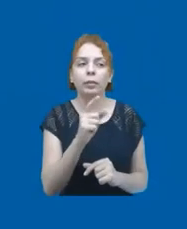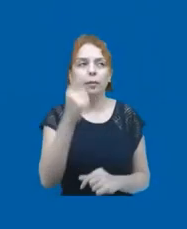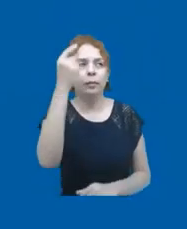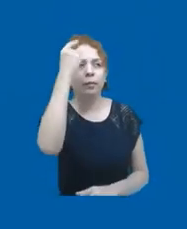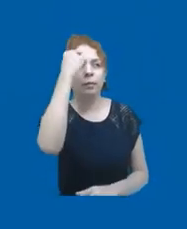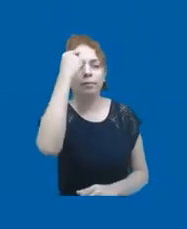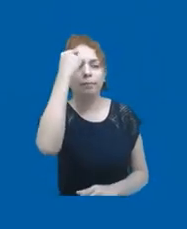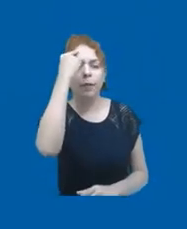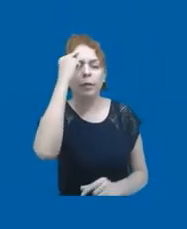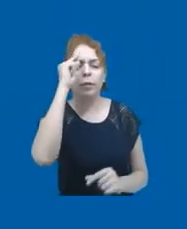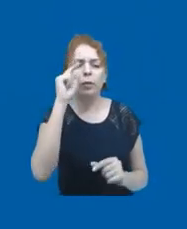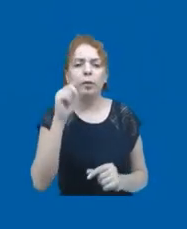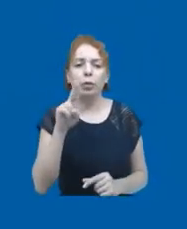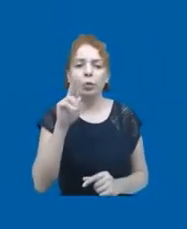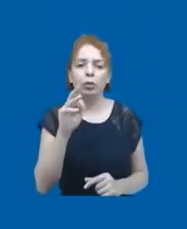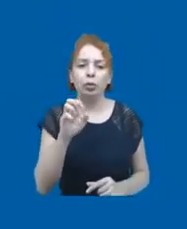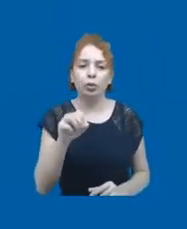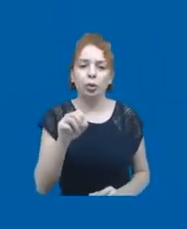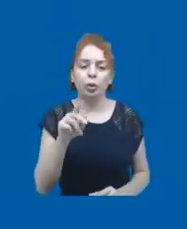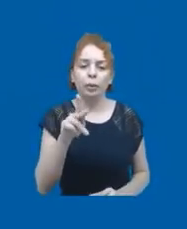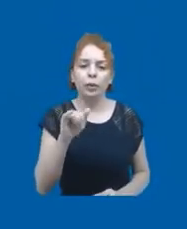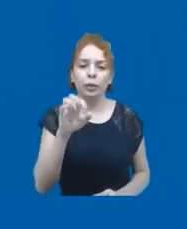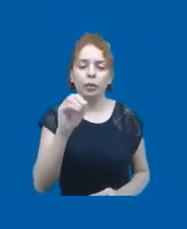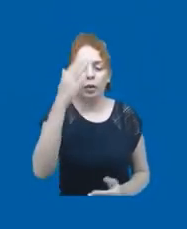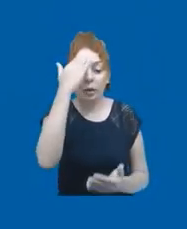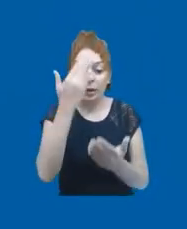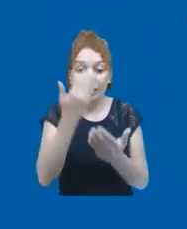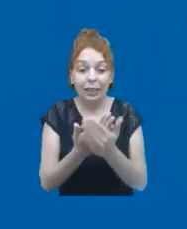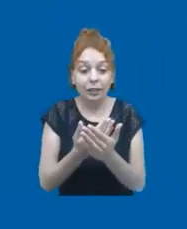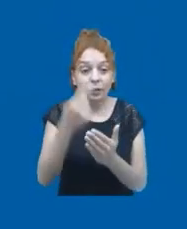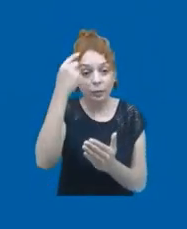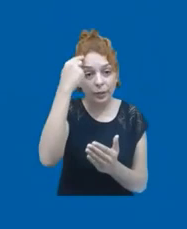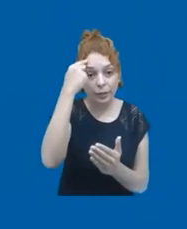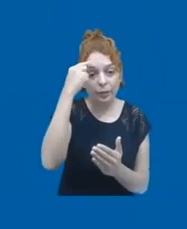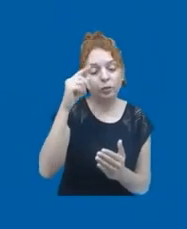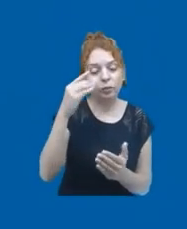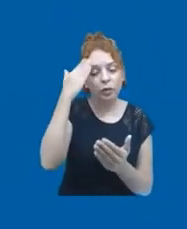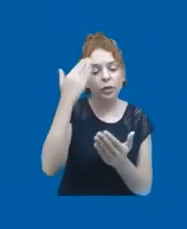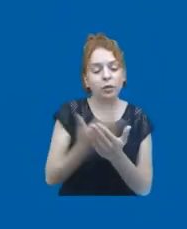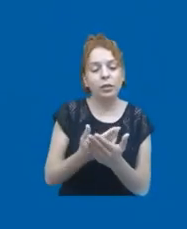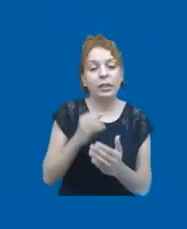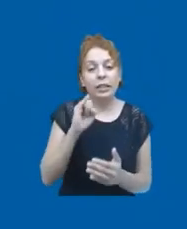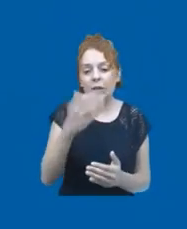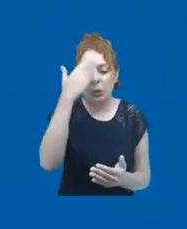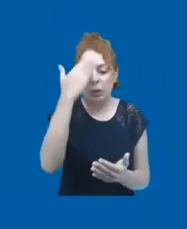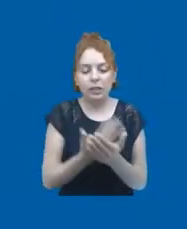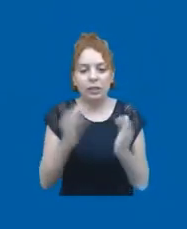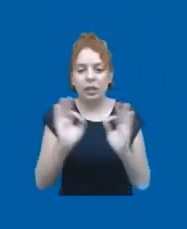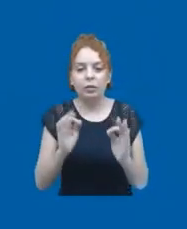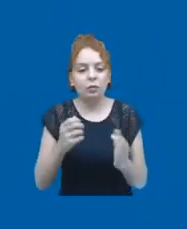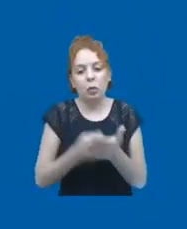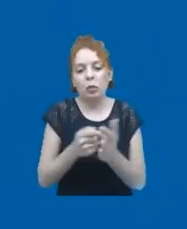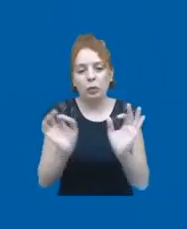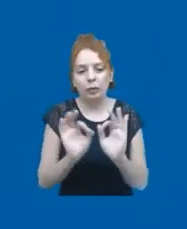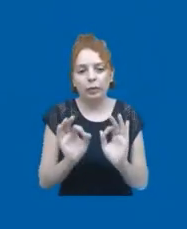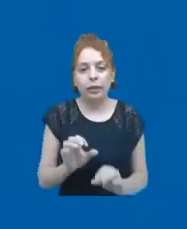utópico, mas que eu acredito, porque se eu não acreditasse, eu não estaria lutando, mas que a gente consegue, quando